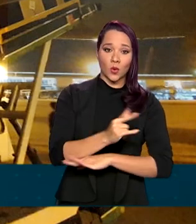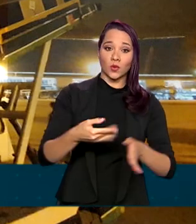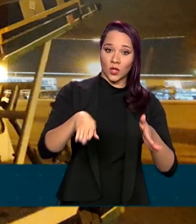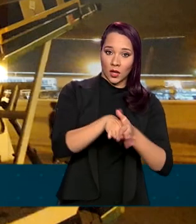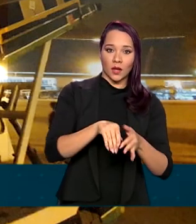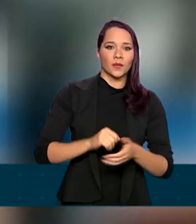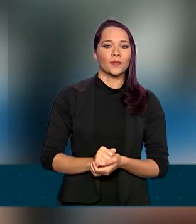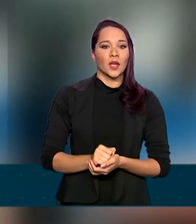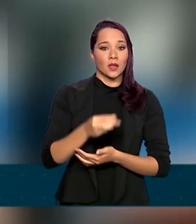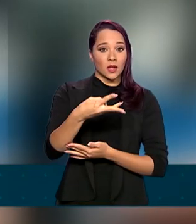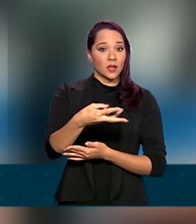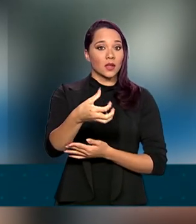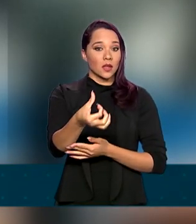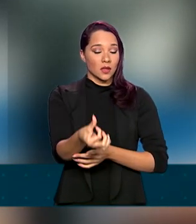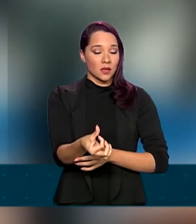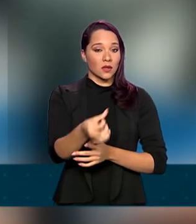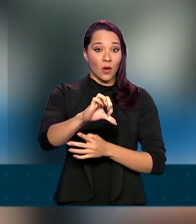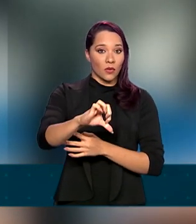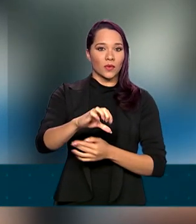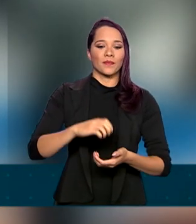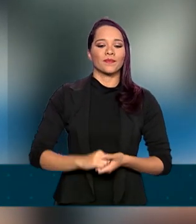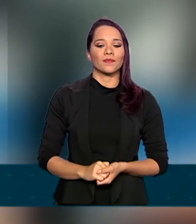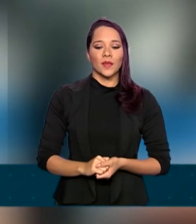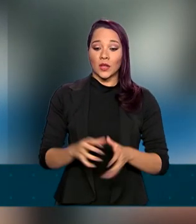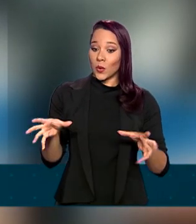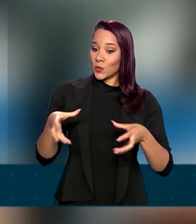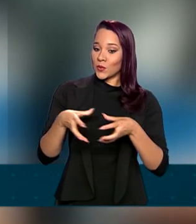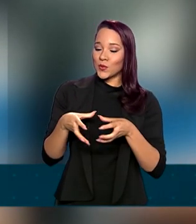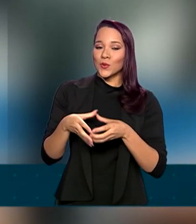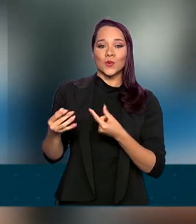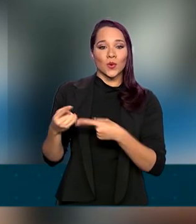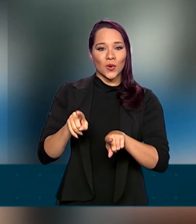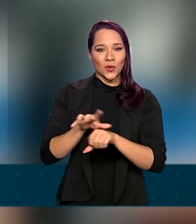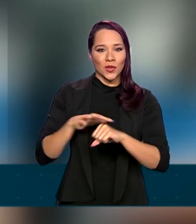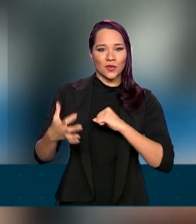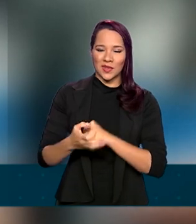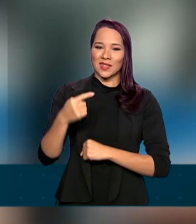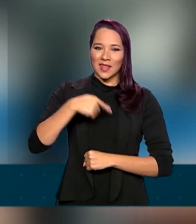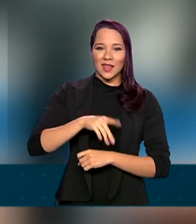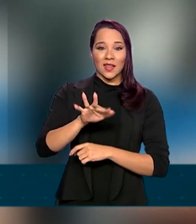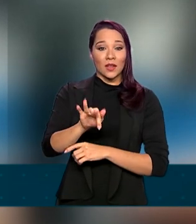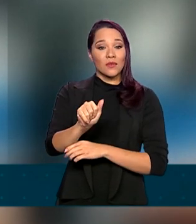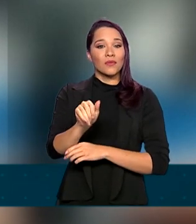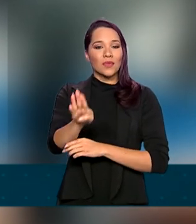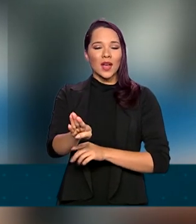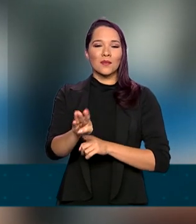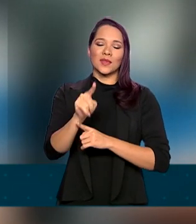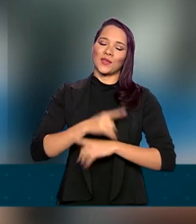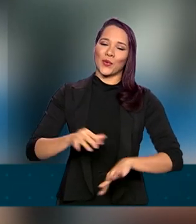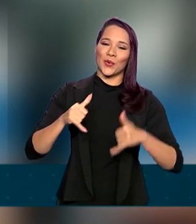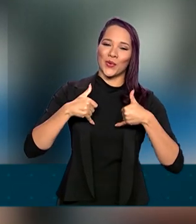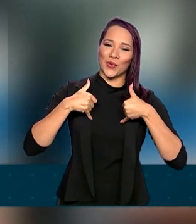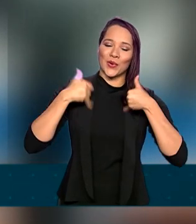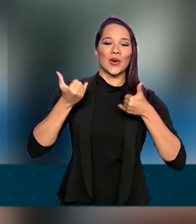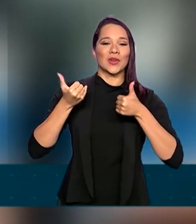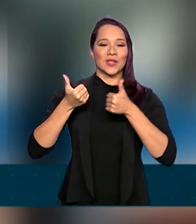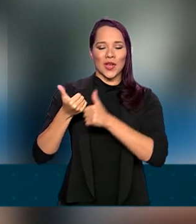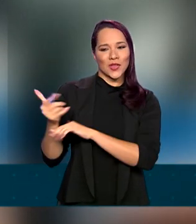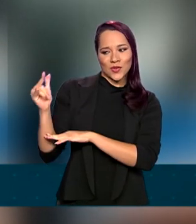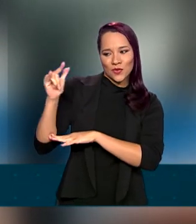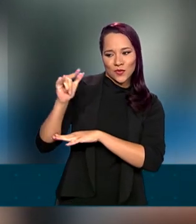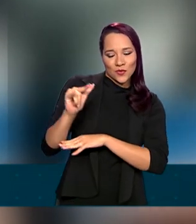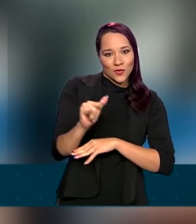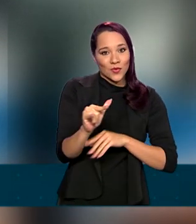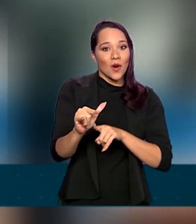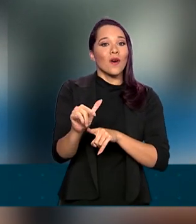39º. Unidos no combate ao novo coronavírus, a FAB se sente orgulhosa de controlar este voo, cuja valorosa